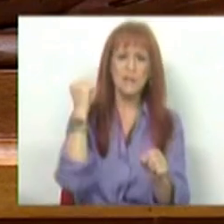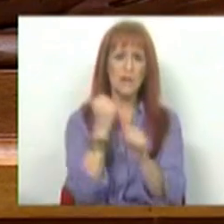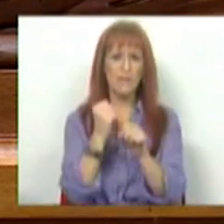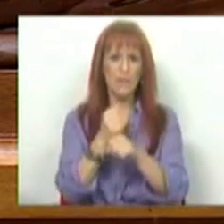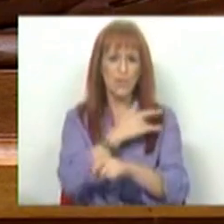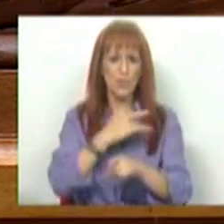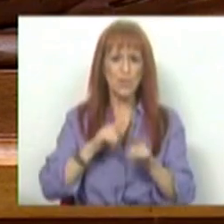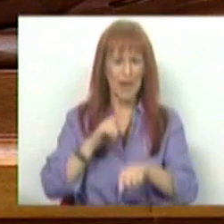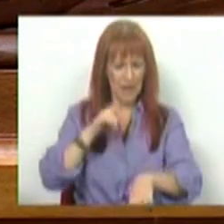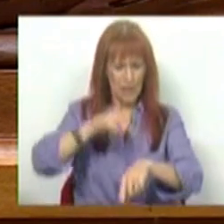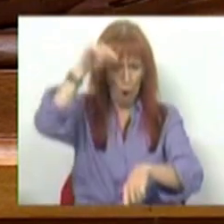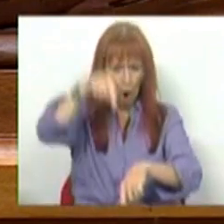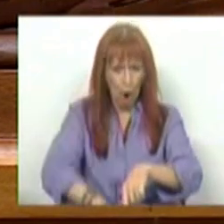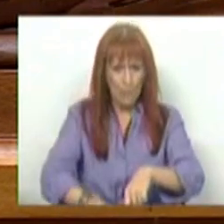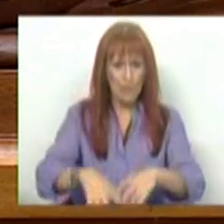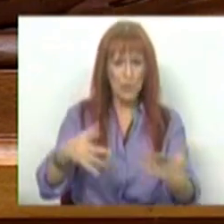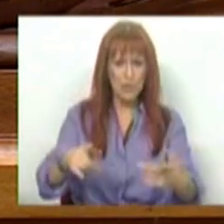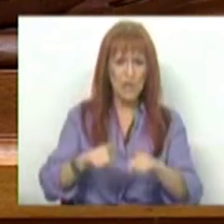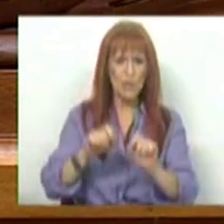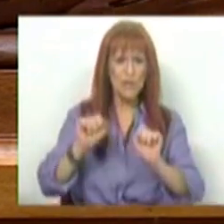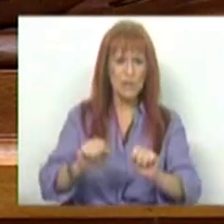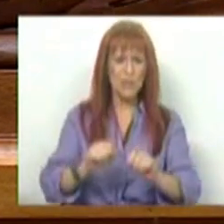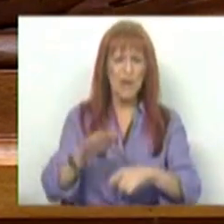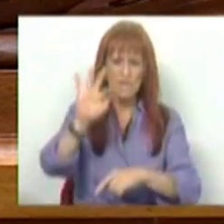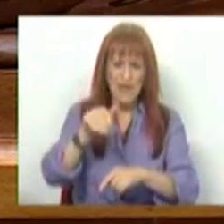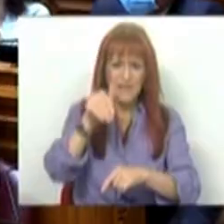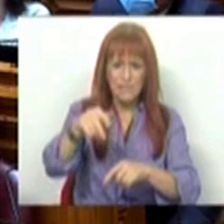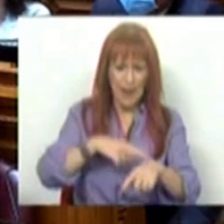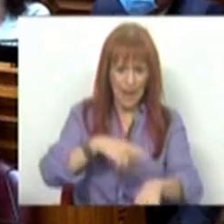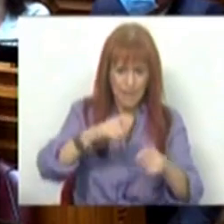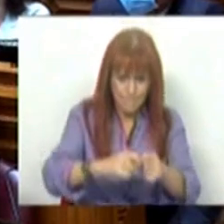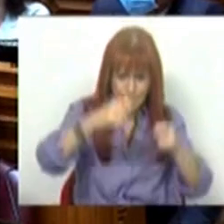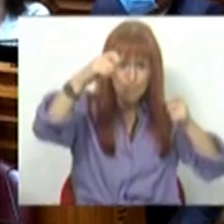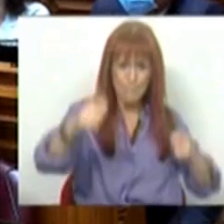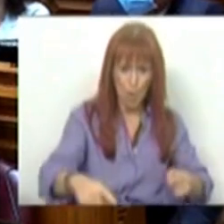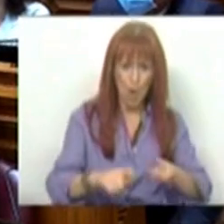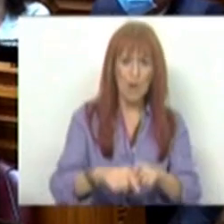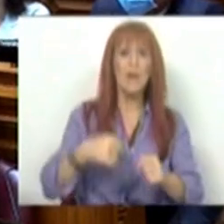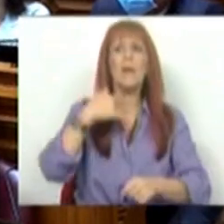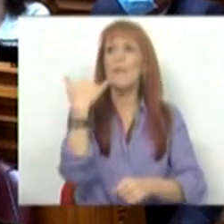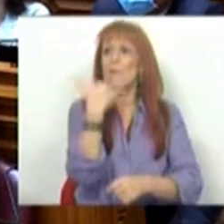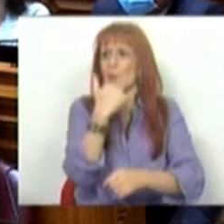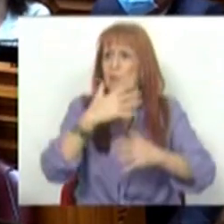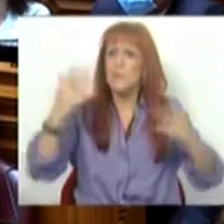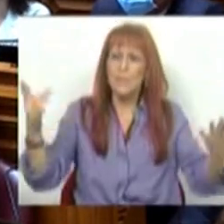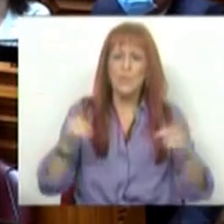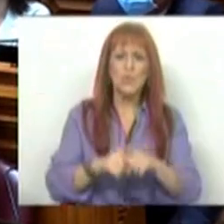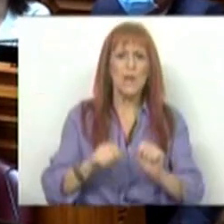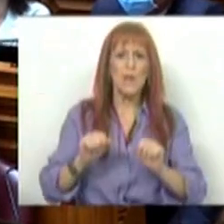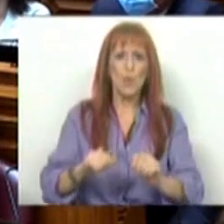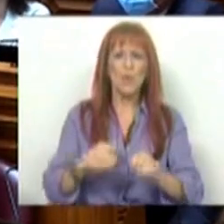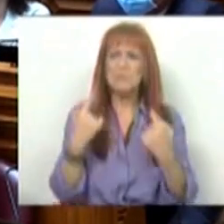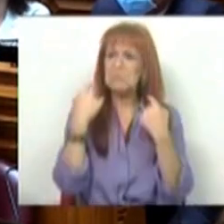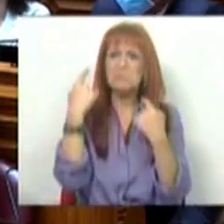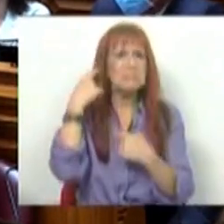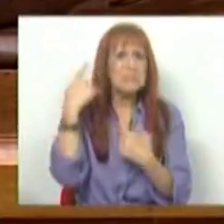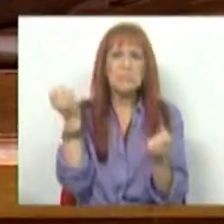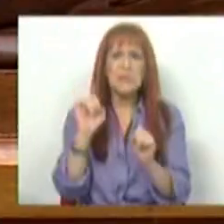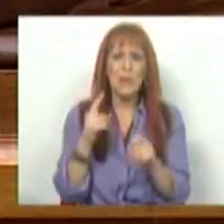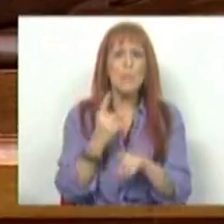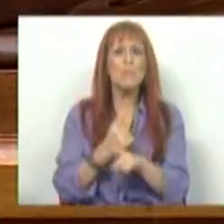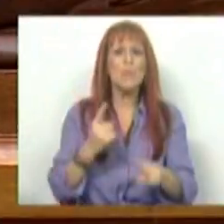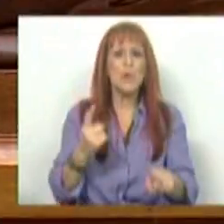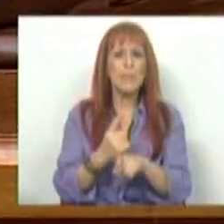saúde em tempo que foi de fim de semana prolongado, felizmente sem ser notícia porque se